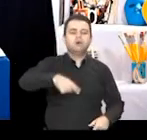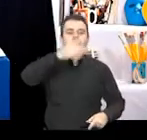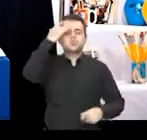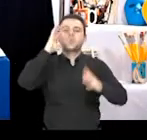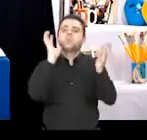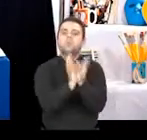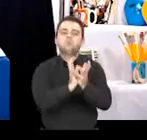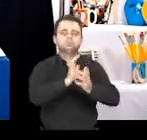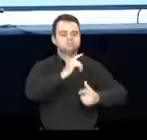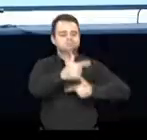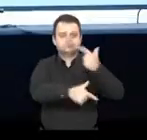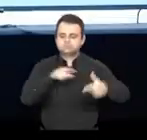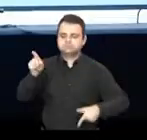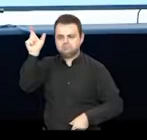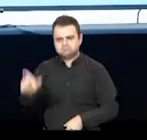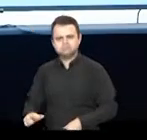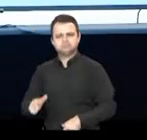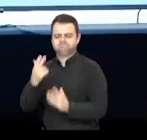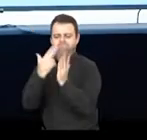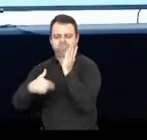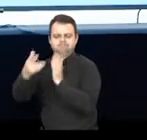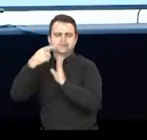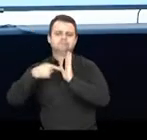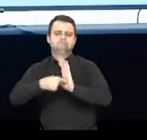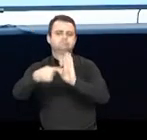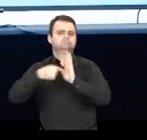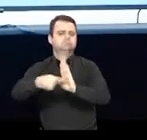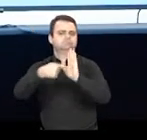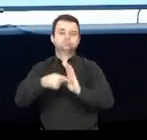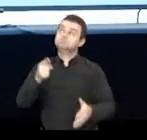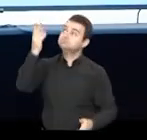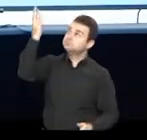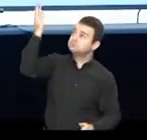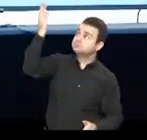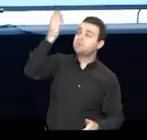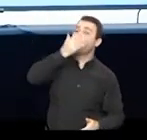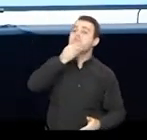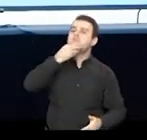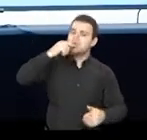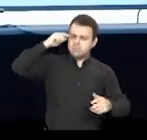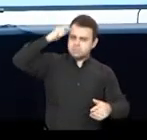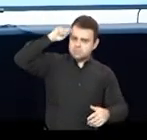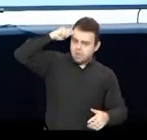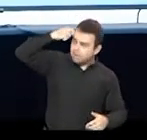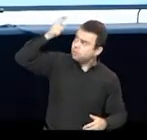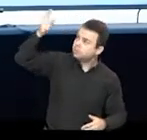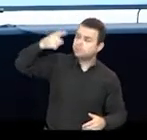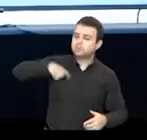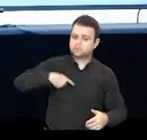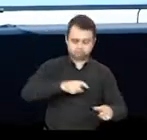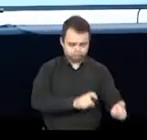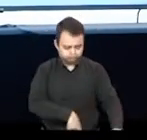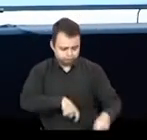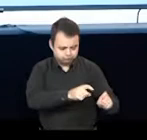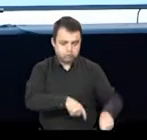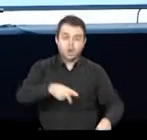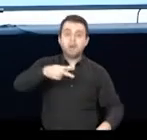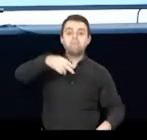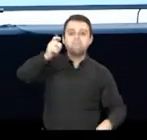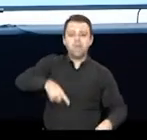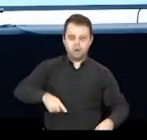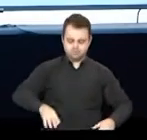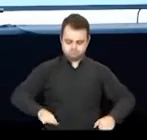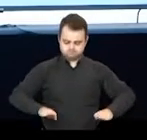trabalhadores. Observem, então, nesta representação, um homem negro segura uma enxada, pés grandes,